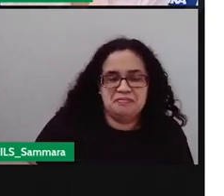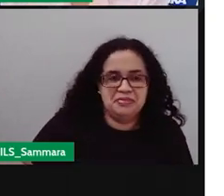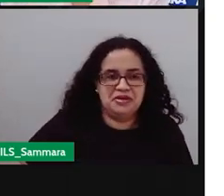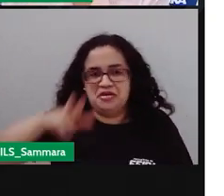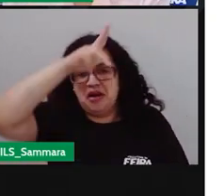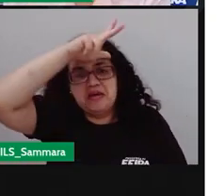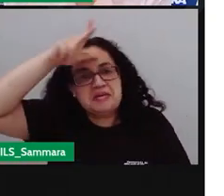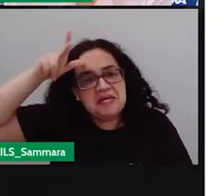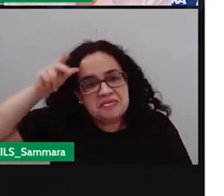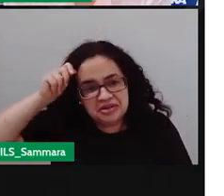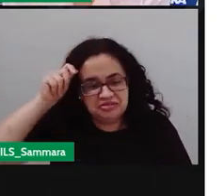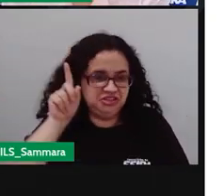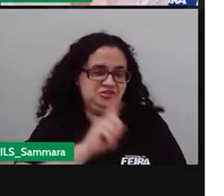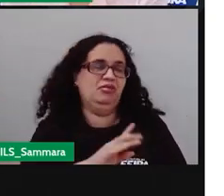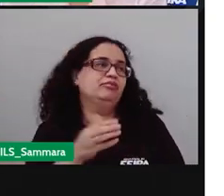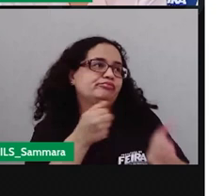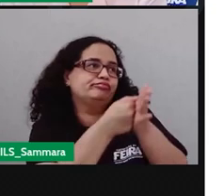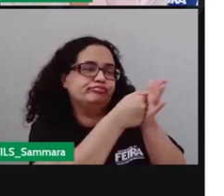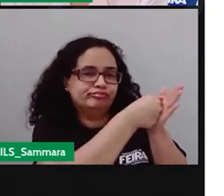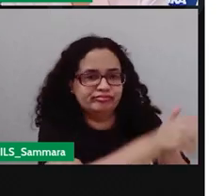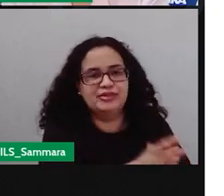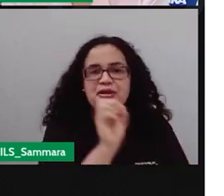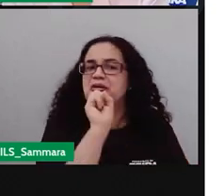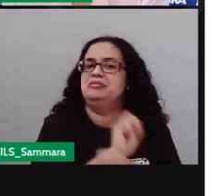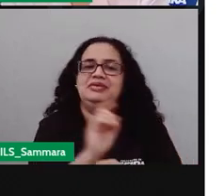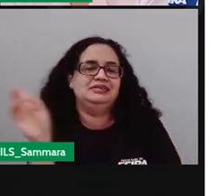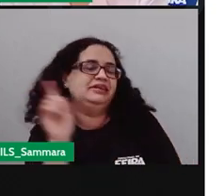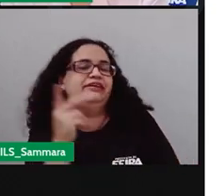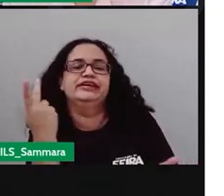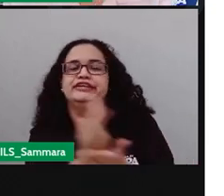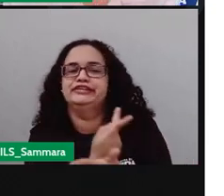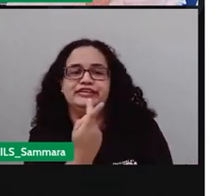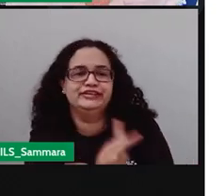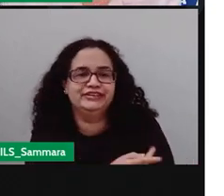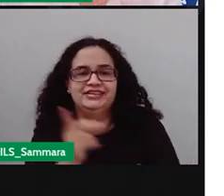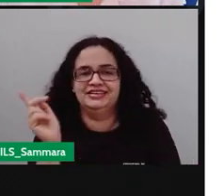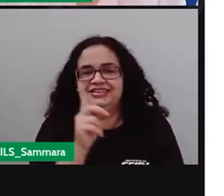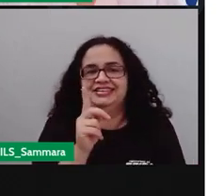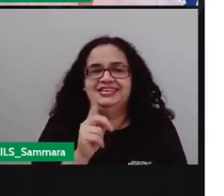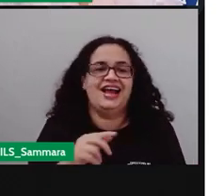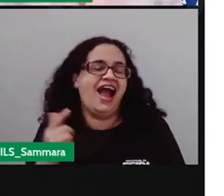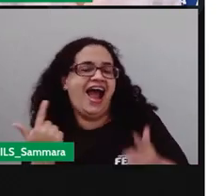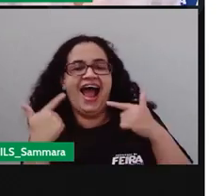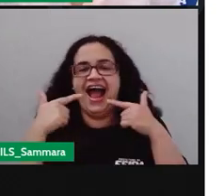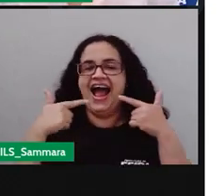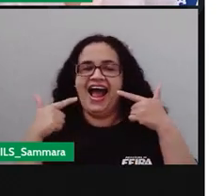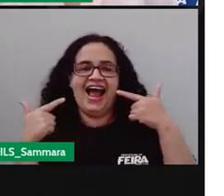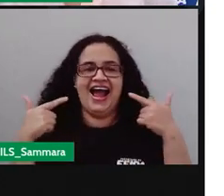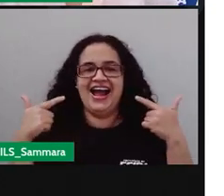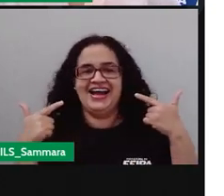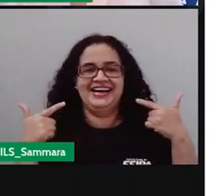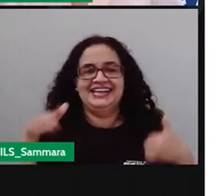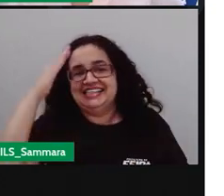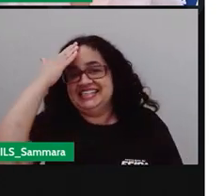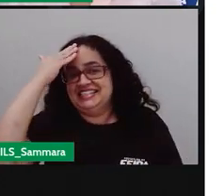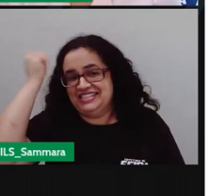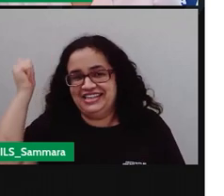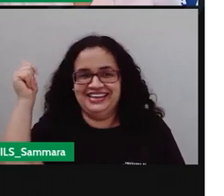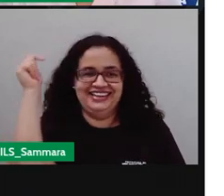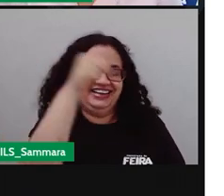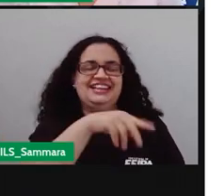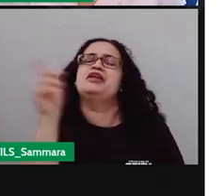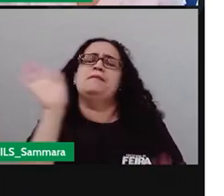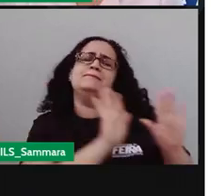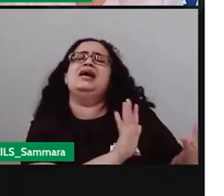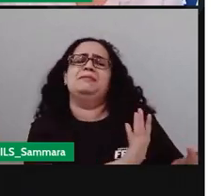me mandado, não, Maria, por favor, não, para de gravar, porque não está dando certo. Fora as gaiatistas, né, que daqui uns dias, quem sabe, Colbert não aparece aqui e diz,